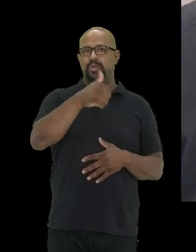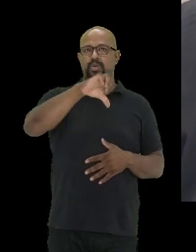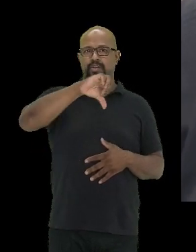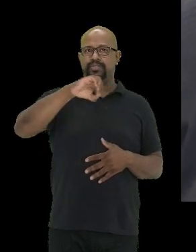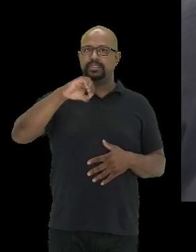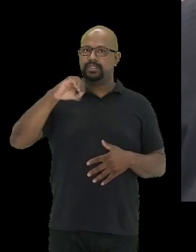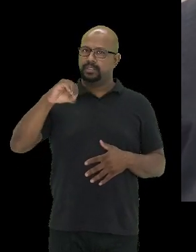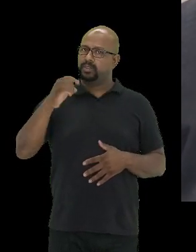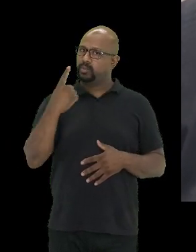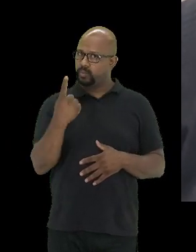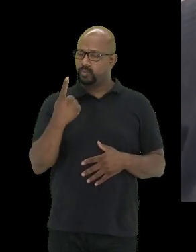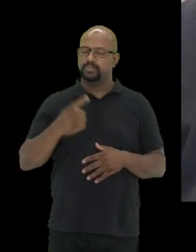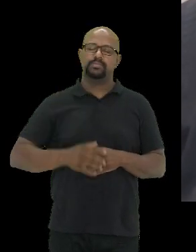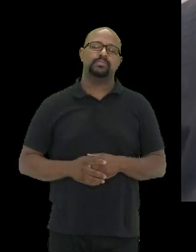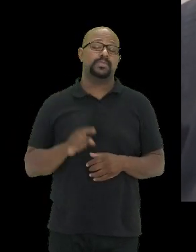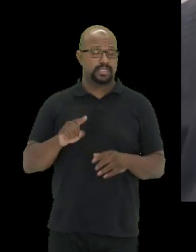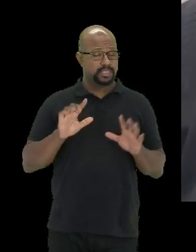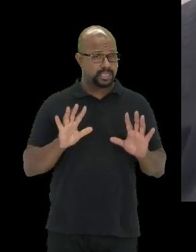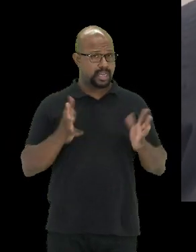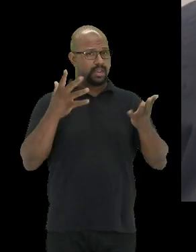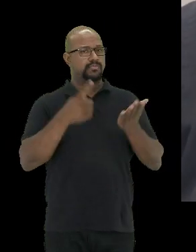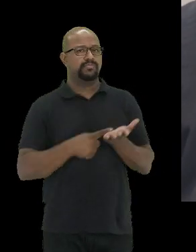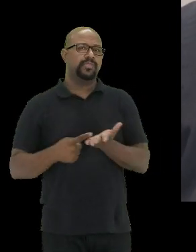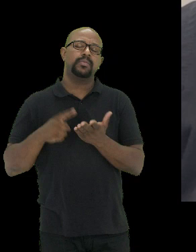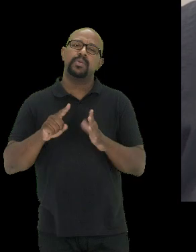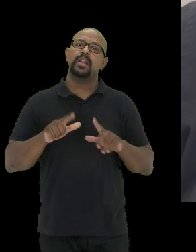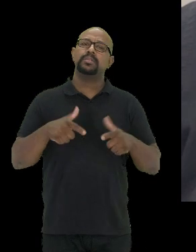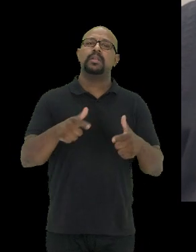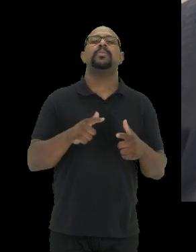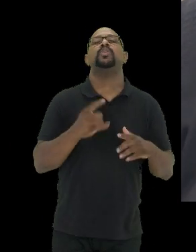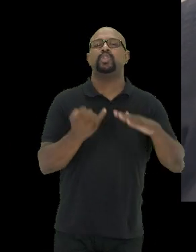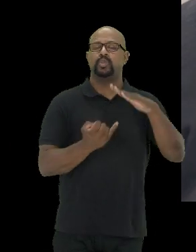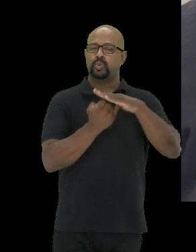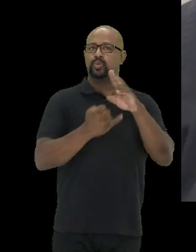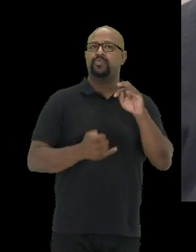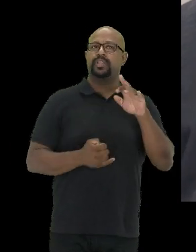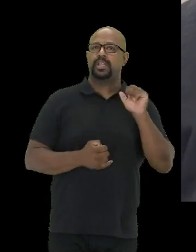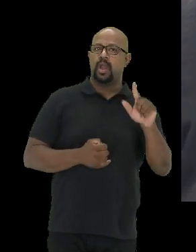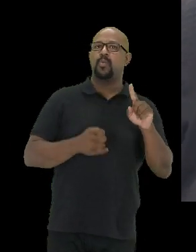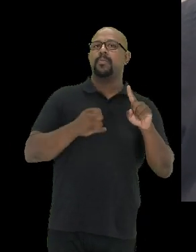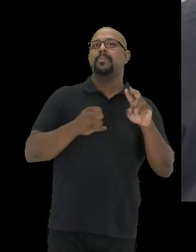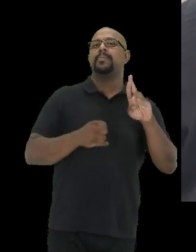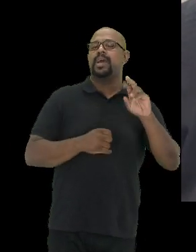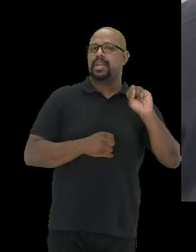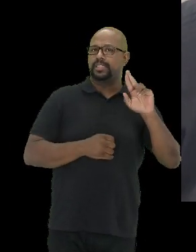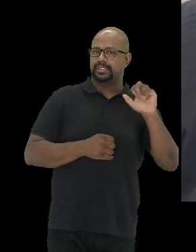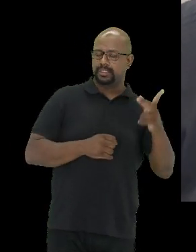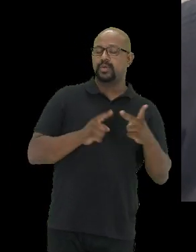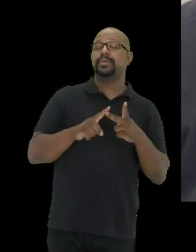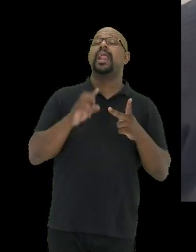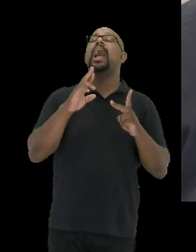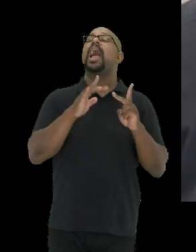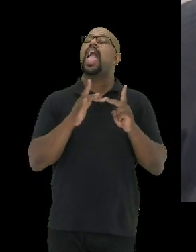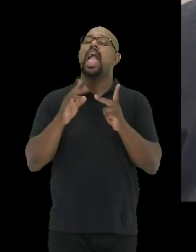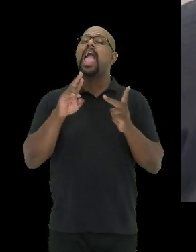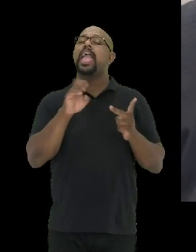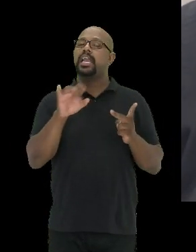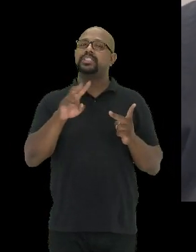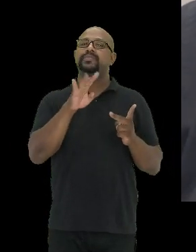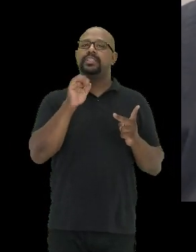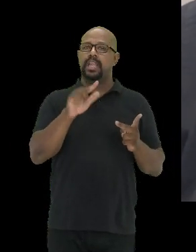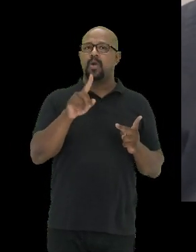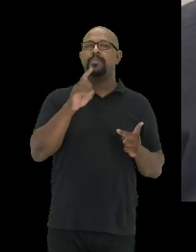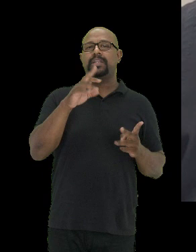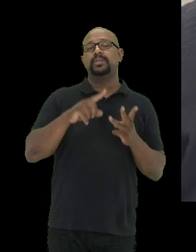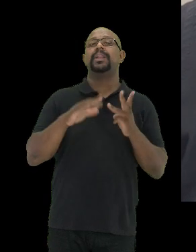Esse evento foi realizado pelo Instituto Vital Brasil, pela Rede Vital para o Brasil e pela Casa de